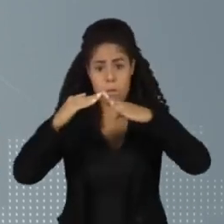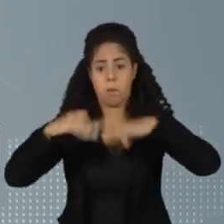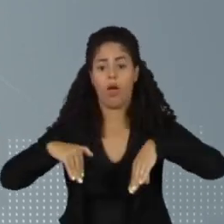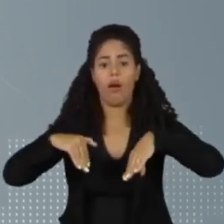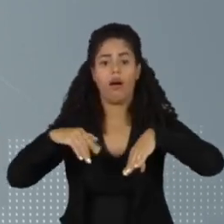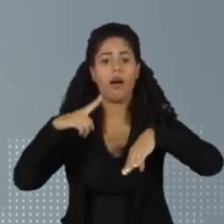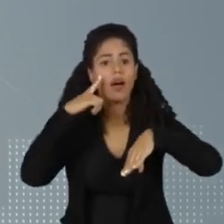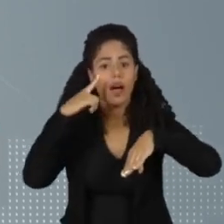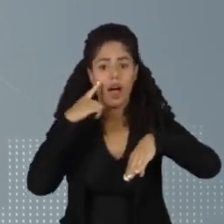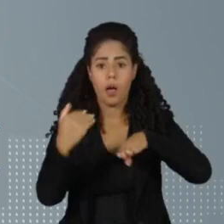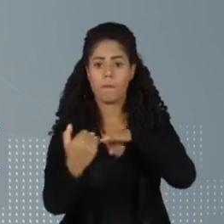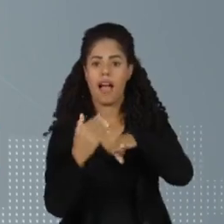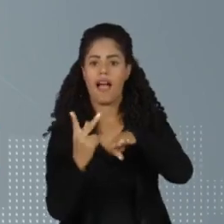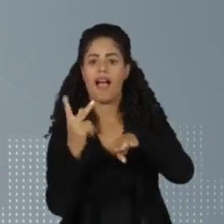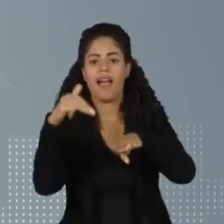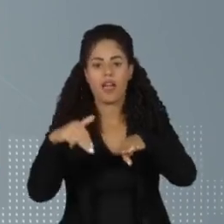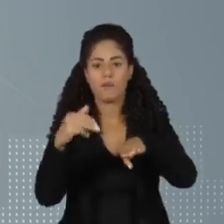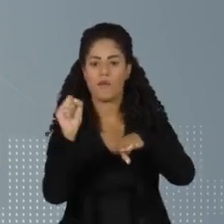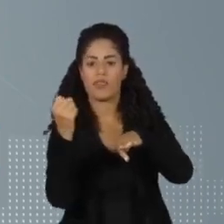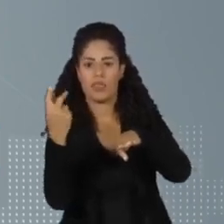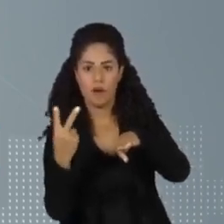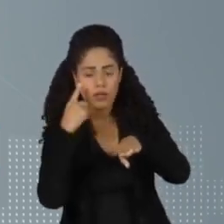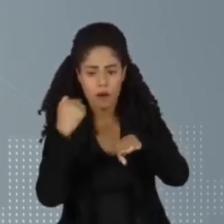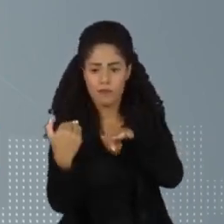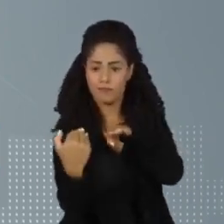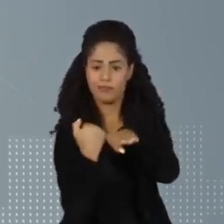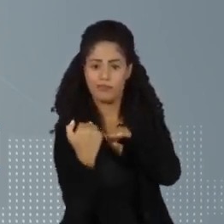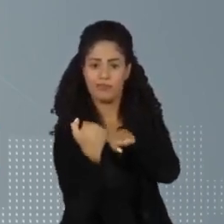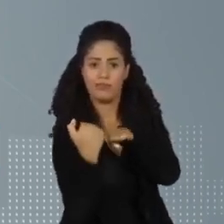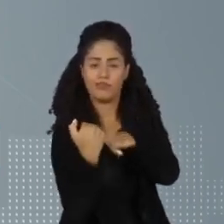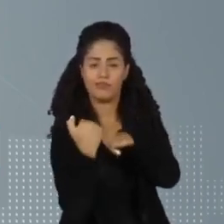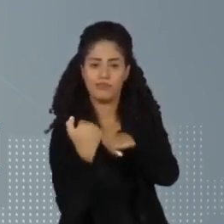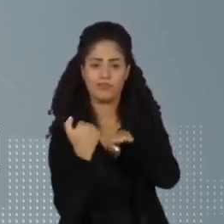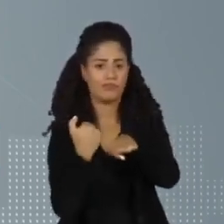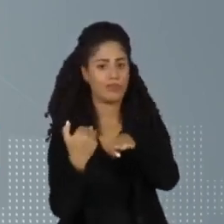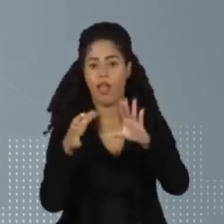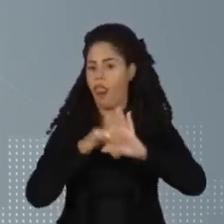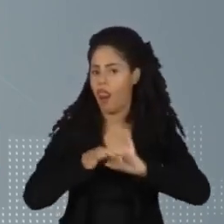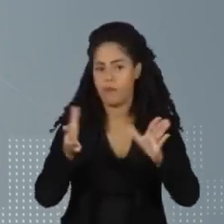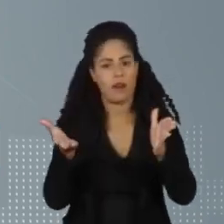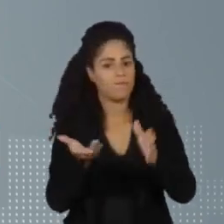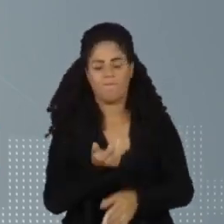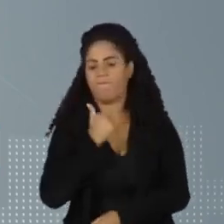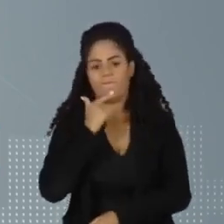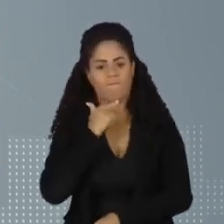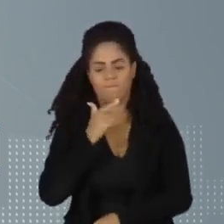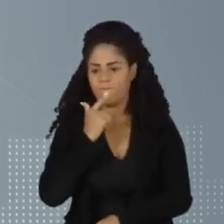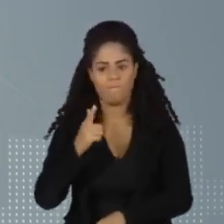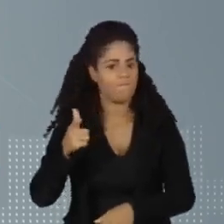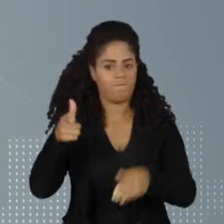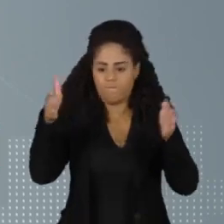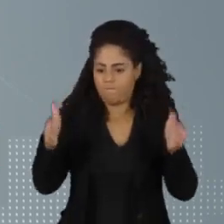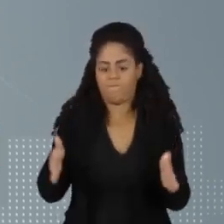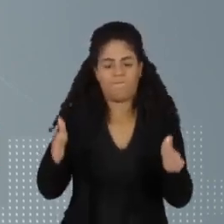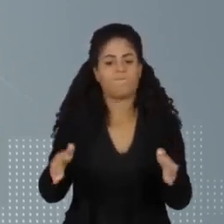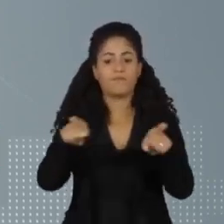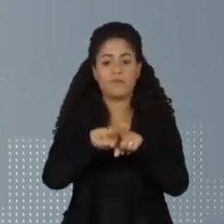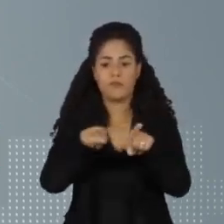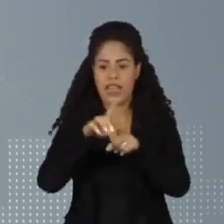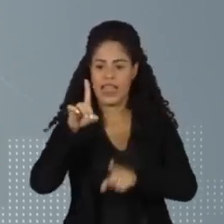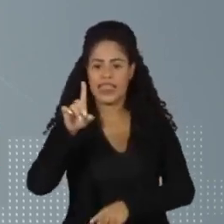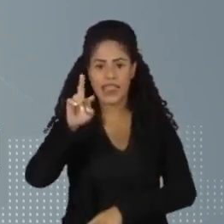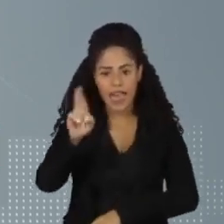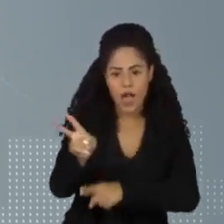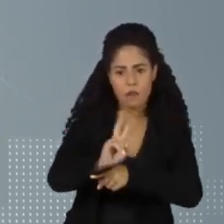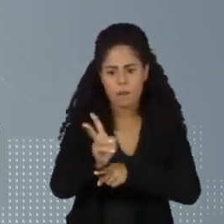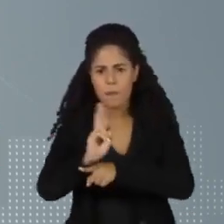quilômetro 82. A via está interditada e sem previsão de liberação do trânsito. O DR, Departamento